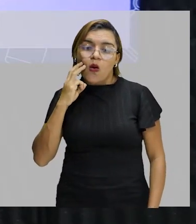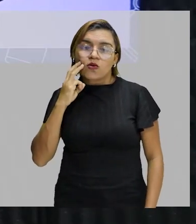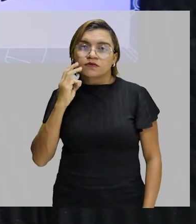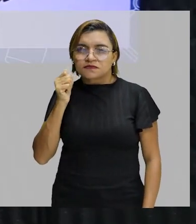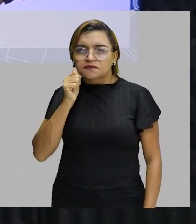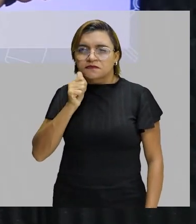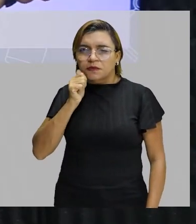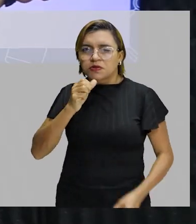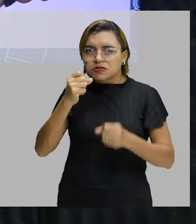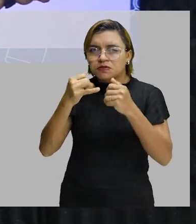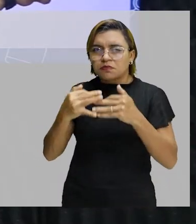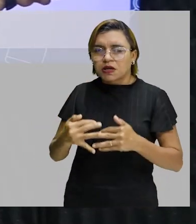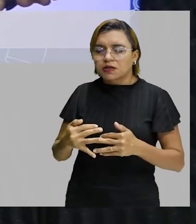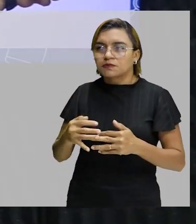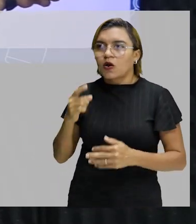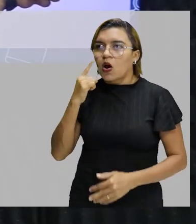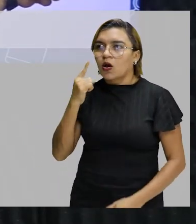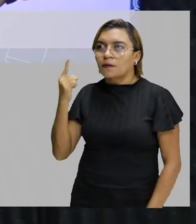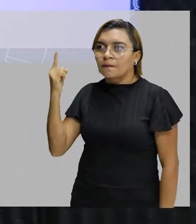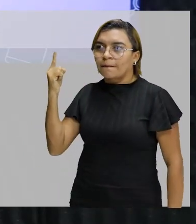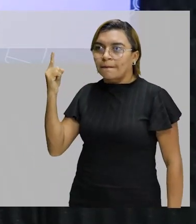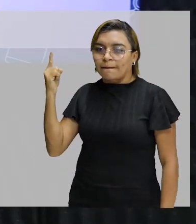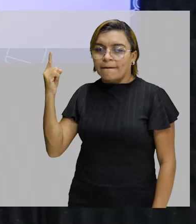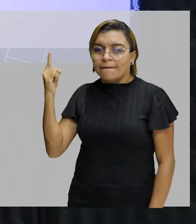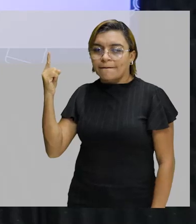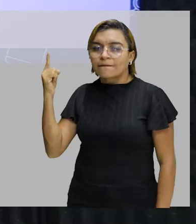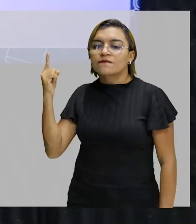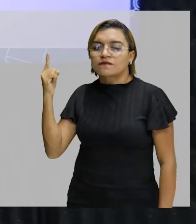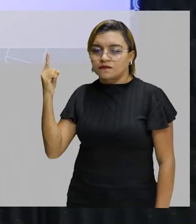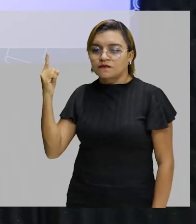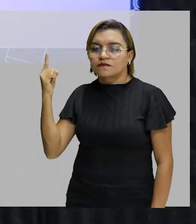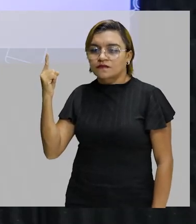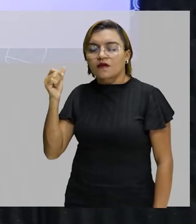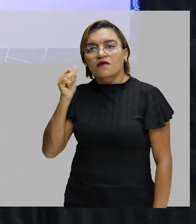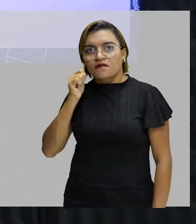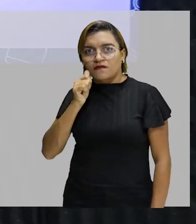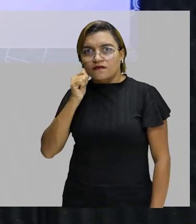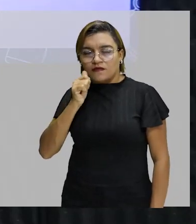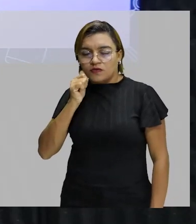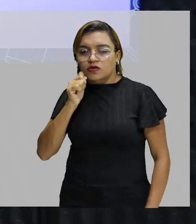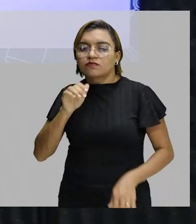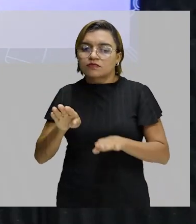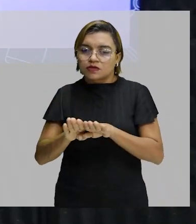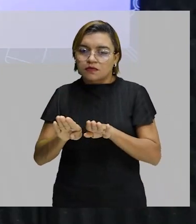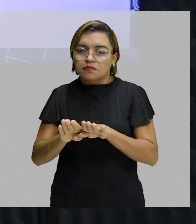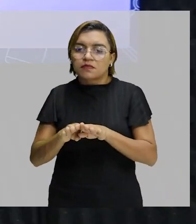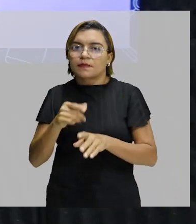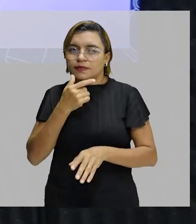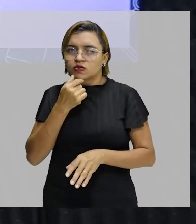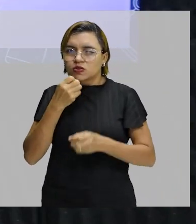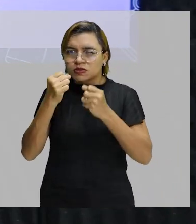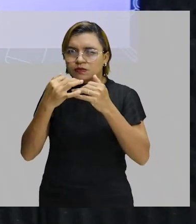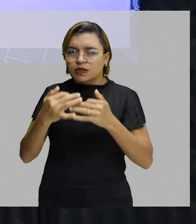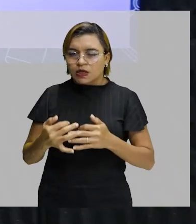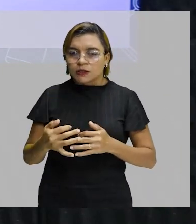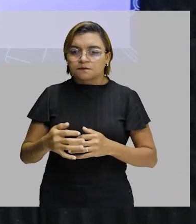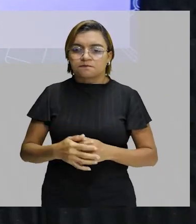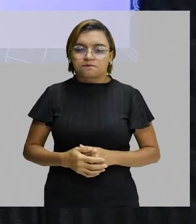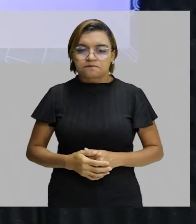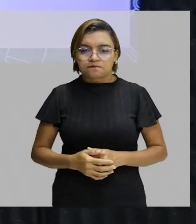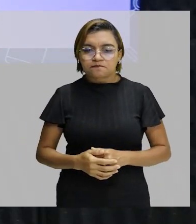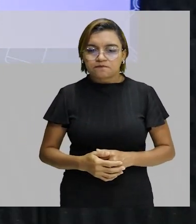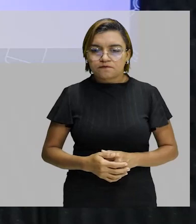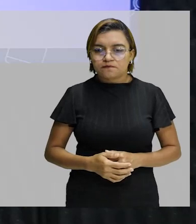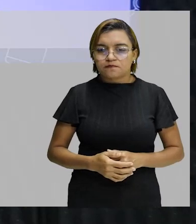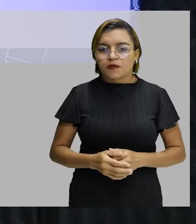peso aqui, de 7,260 para o masculino e de 4 para o feminino. Aí são essas partes aqui do martelo,